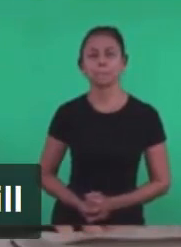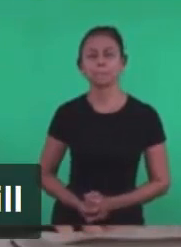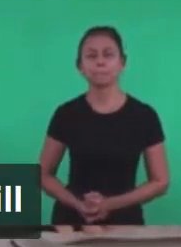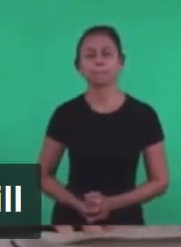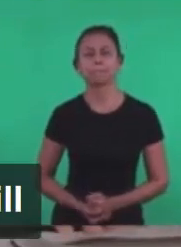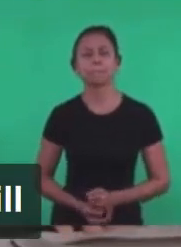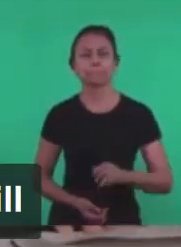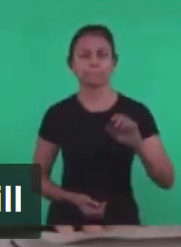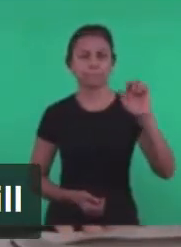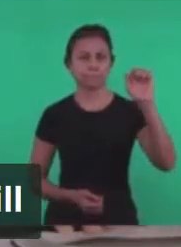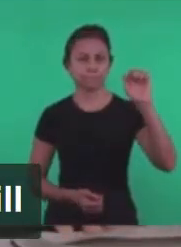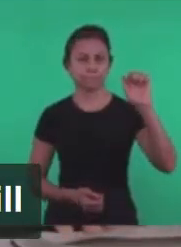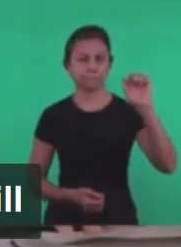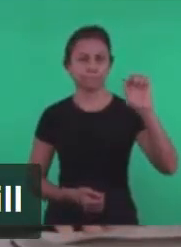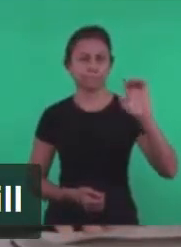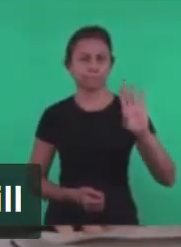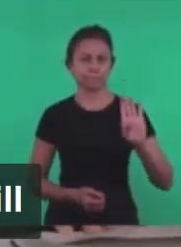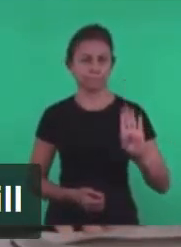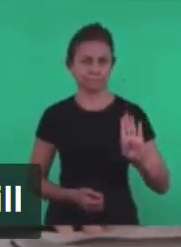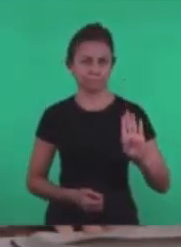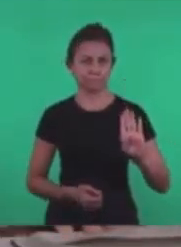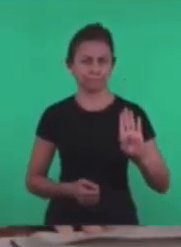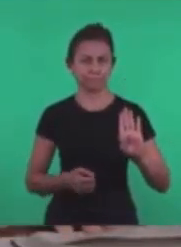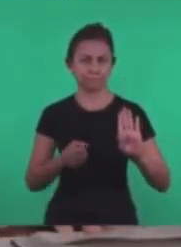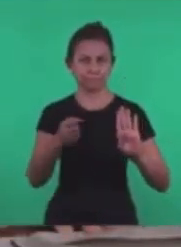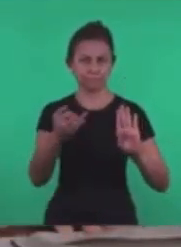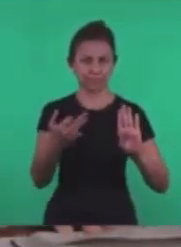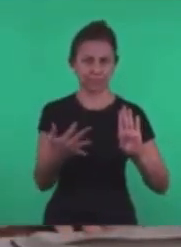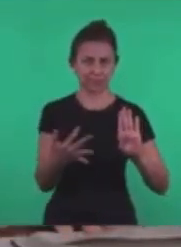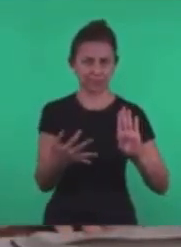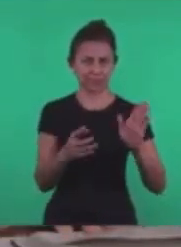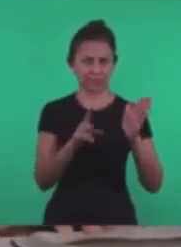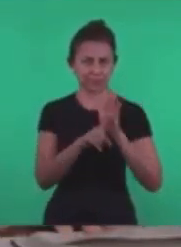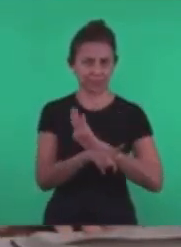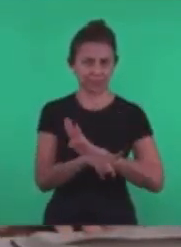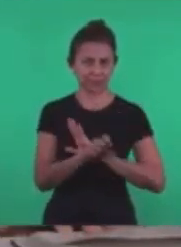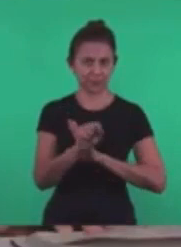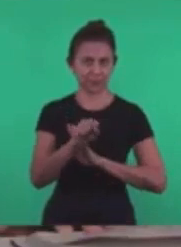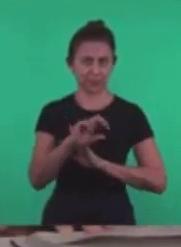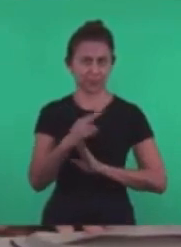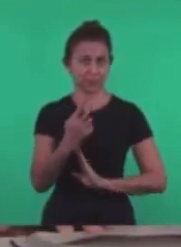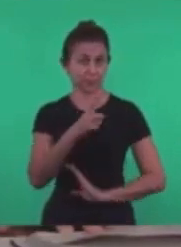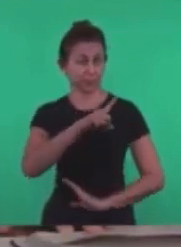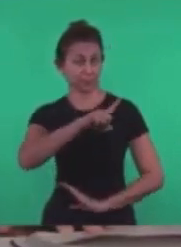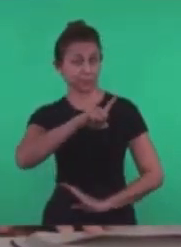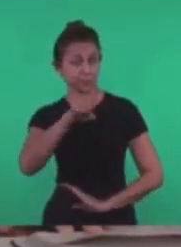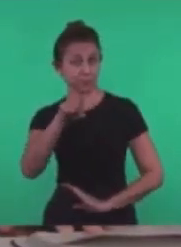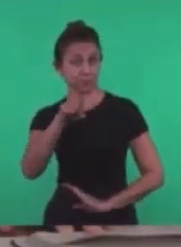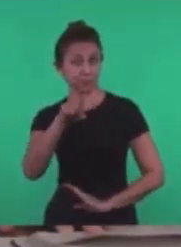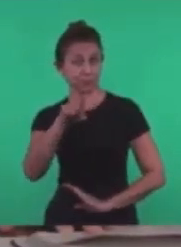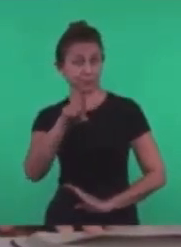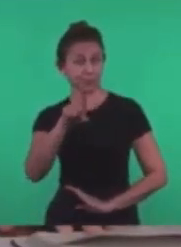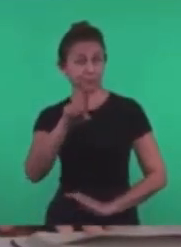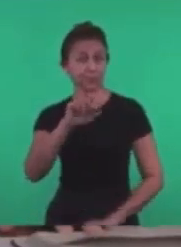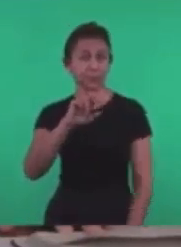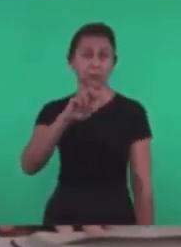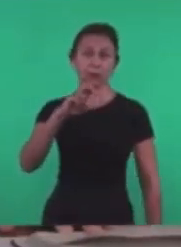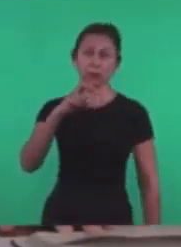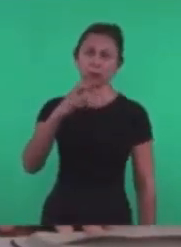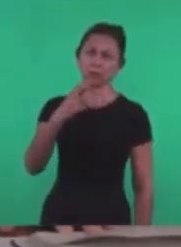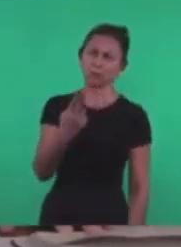pergunta Essas irmãs vão responder Sim ou não Vamos lá Ou se trata De uma